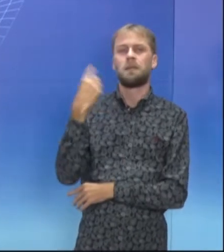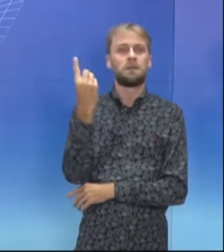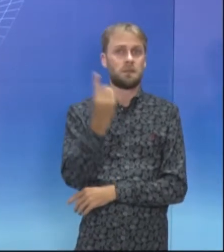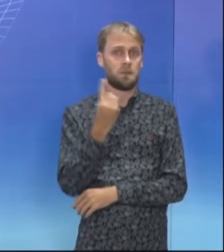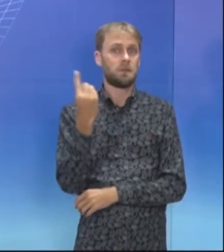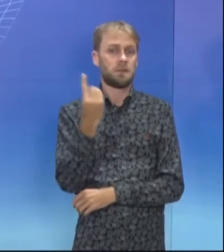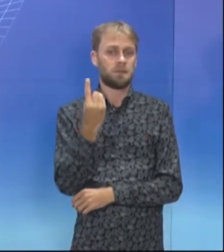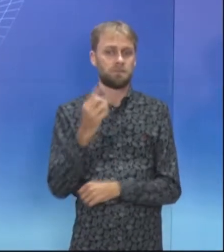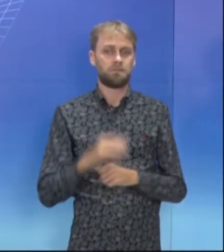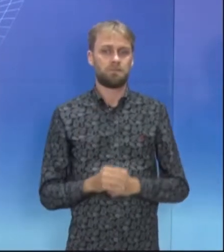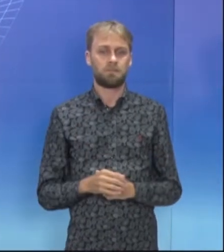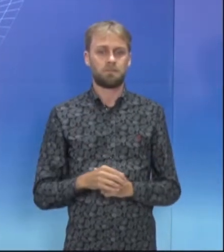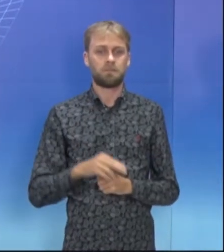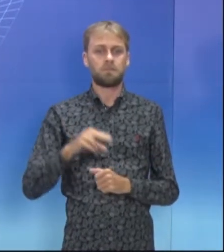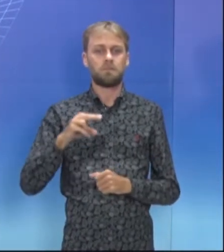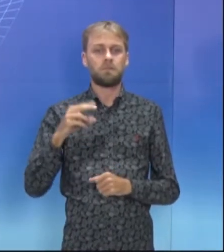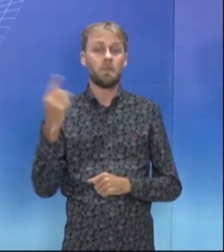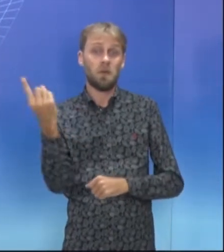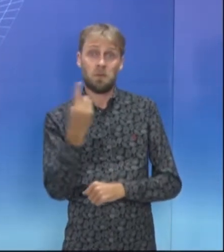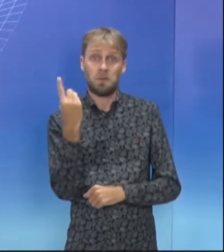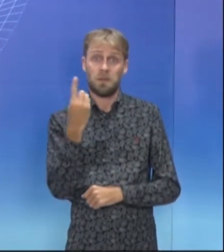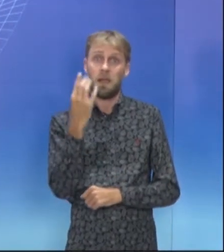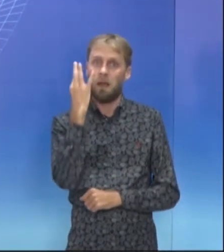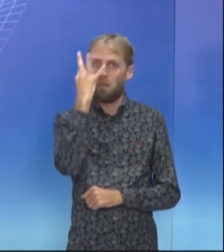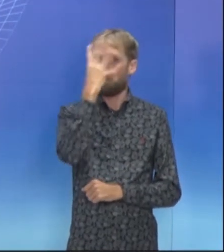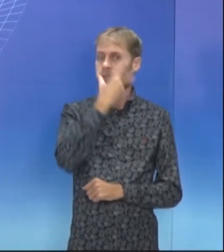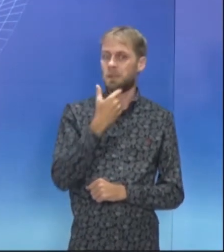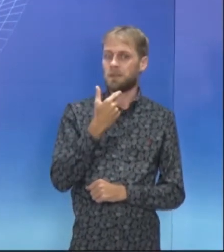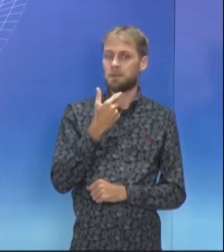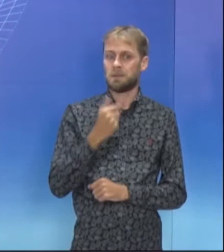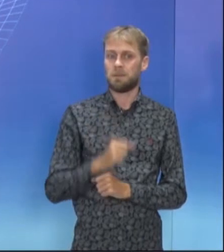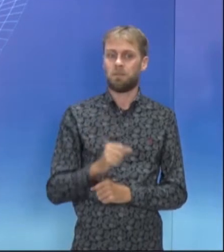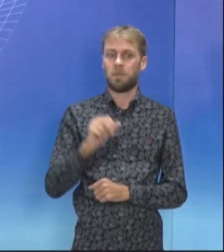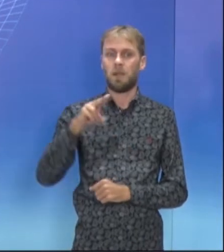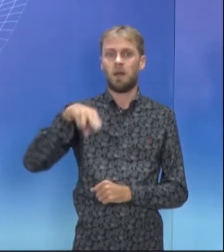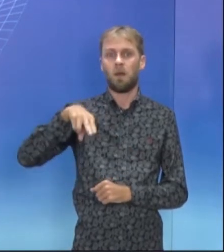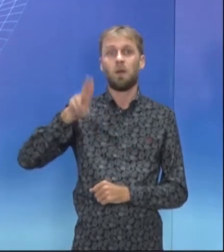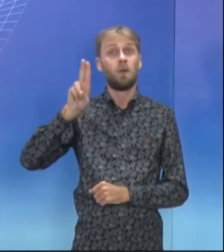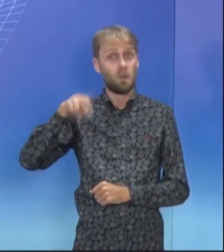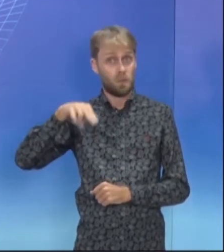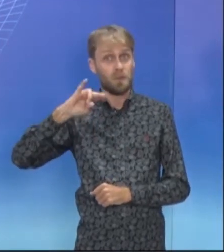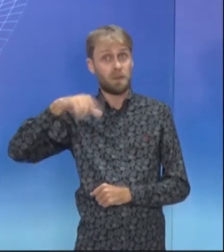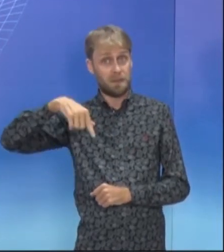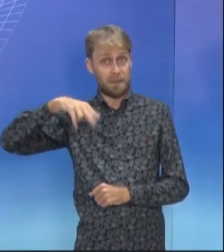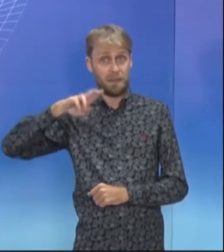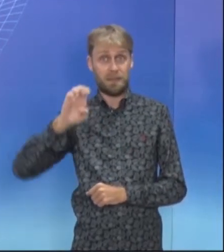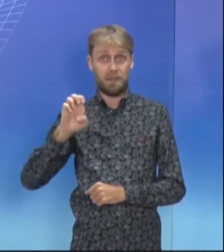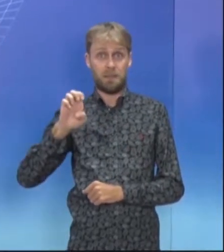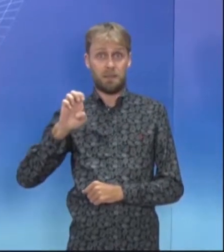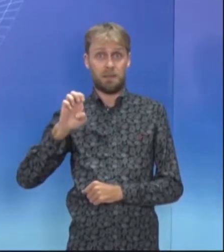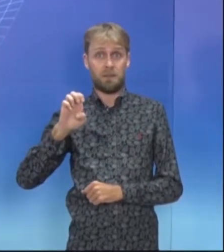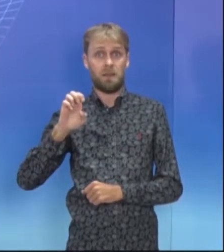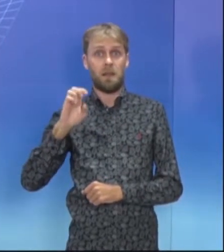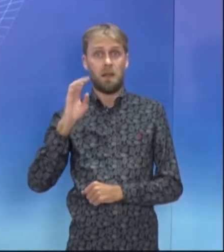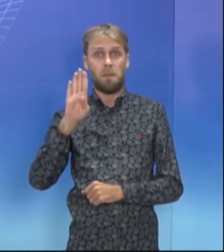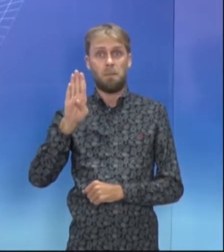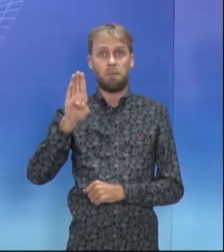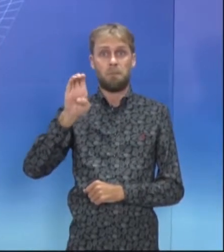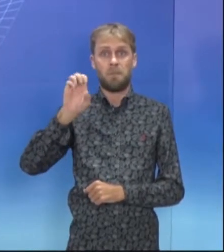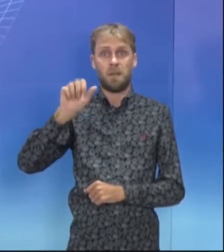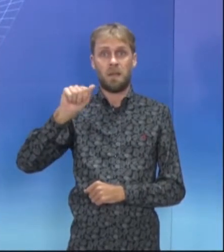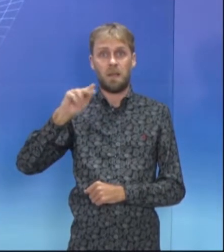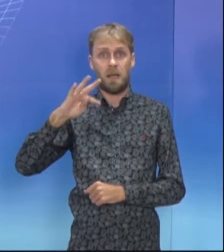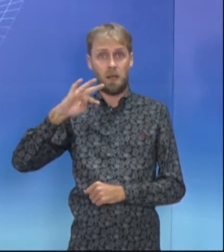Unique Beauty. Beauty é beleza e Unique é Únique. Então, você conclui que a resposta, então, ela vai se dar